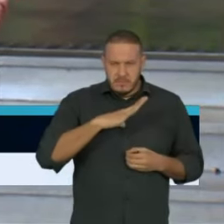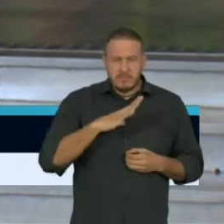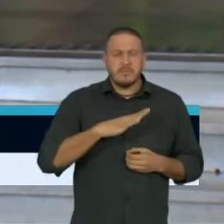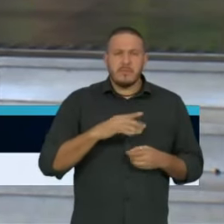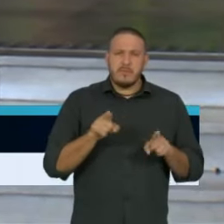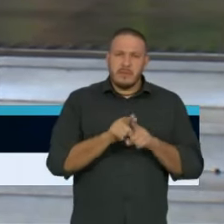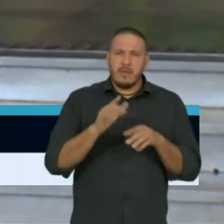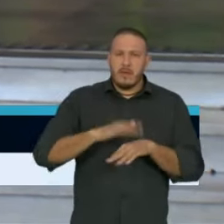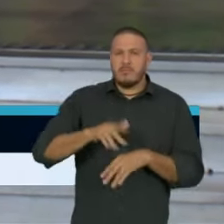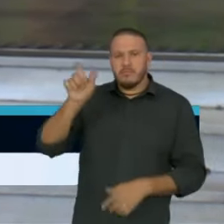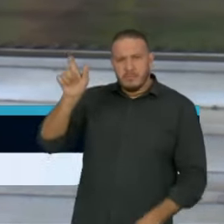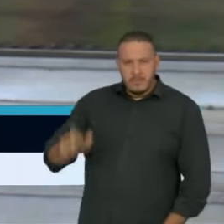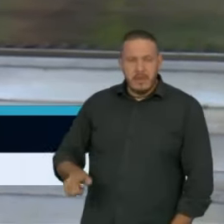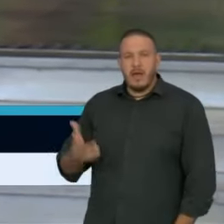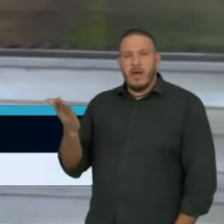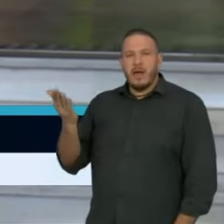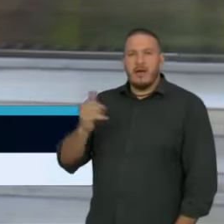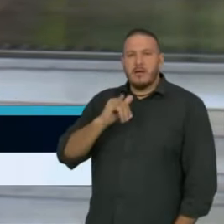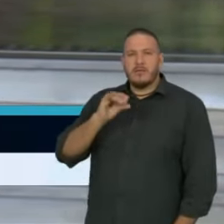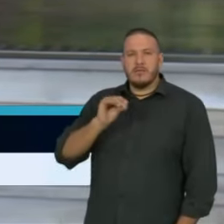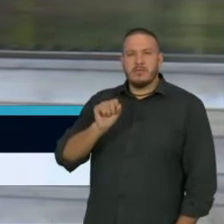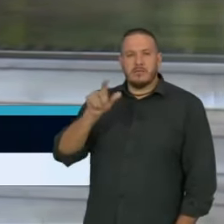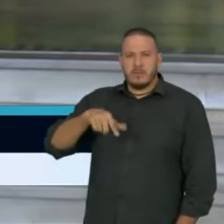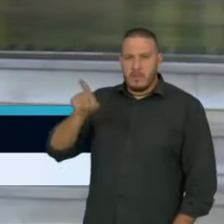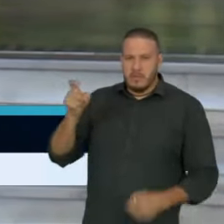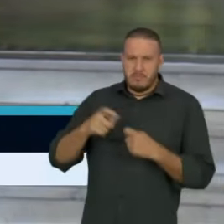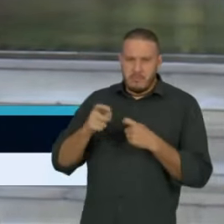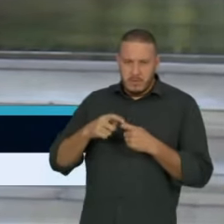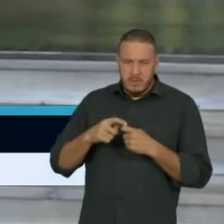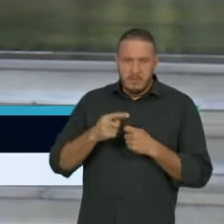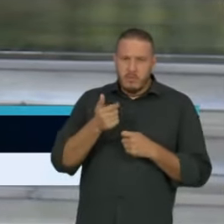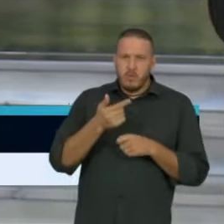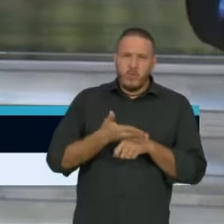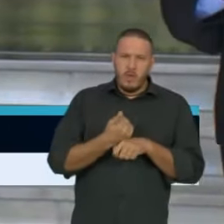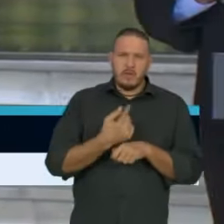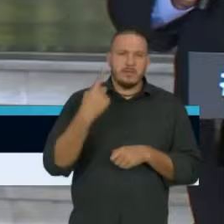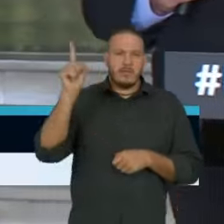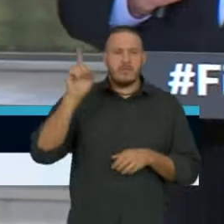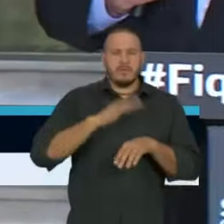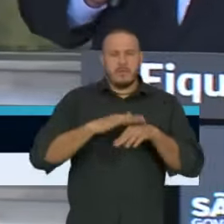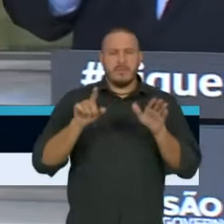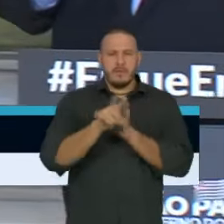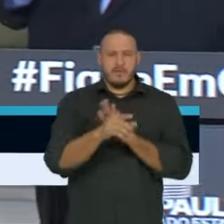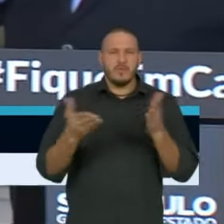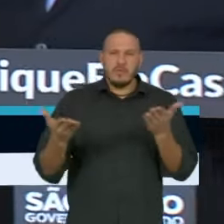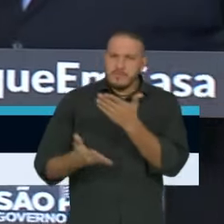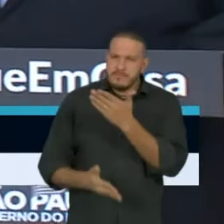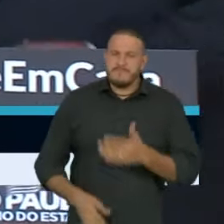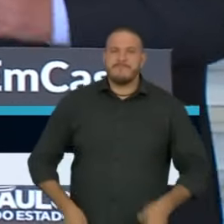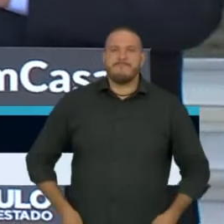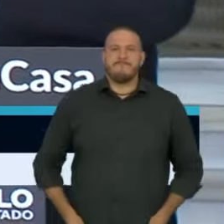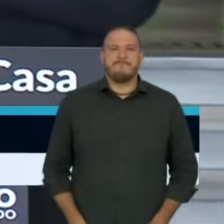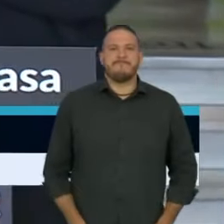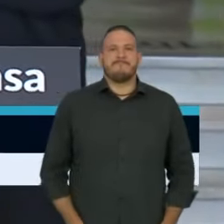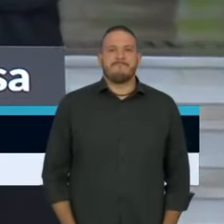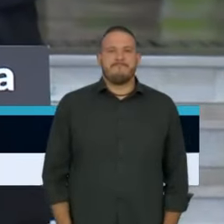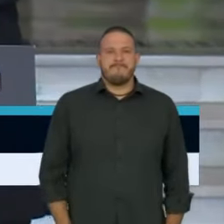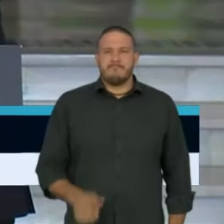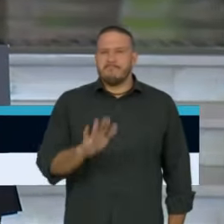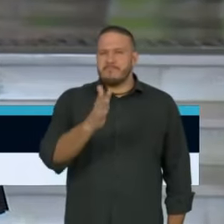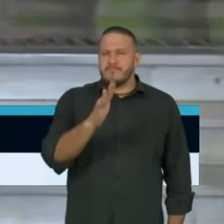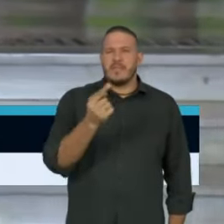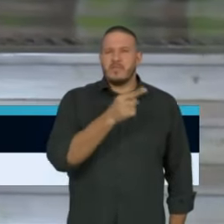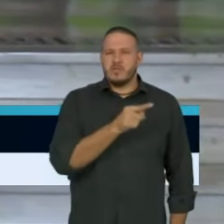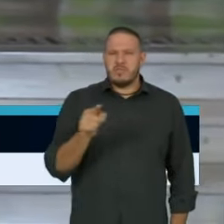ao doutor Guerma, antes de seguirmos para a última pergunta de hoje. Guerma. A questão de uma semana atrás,